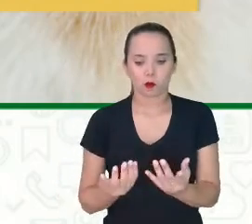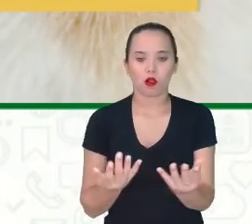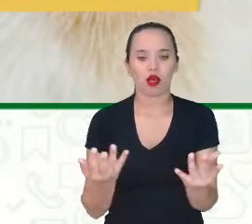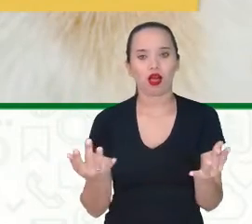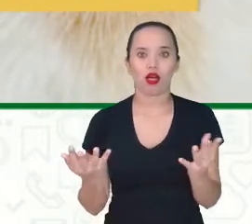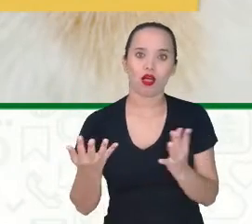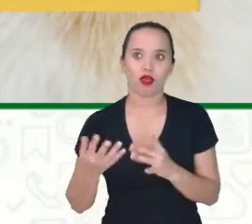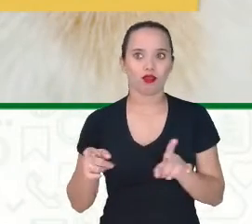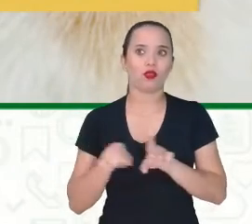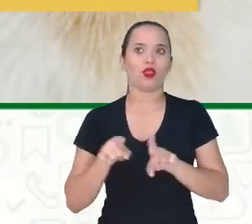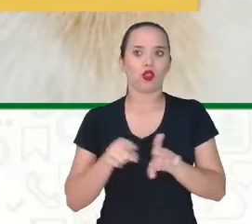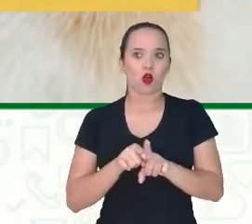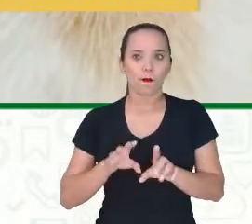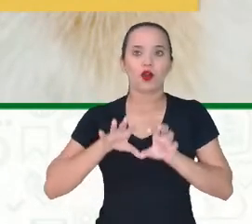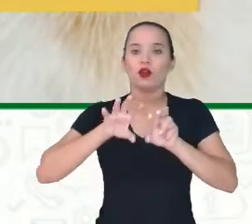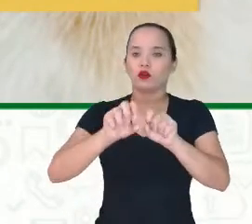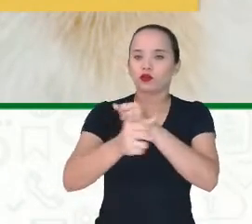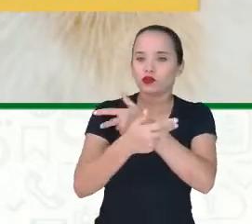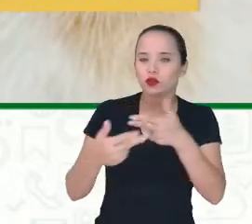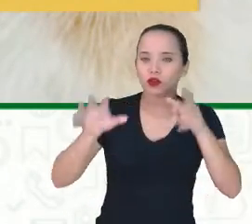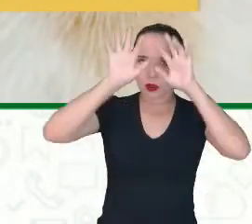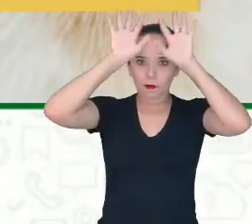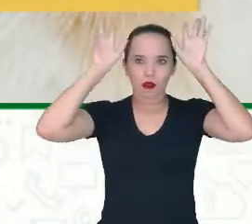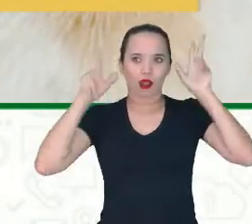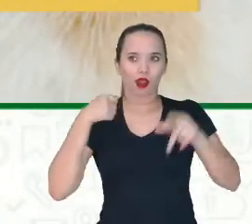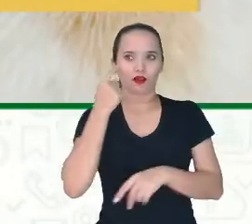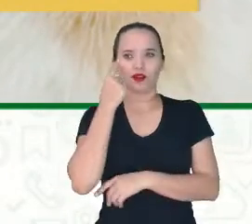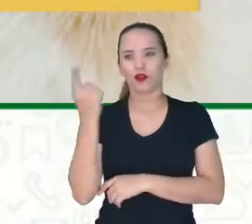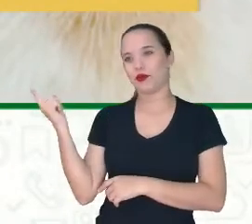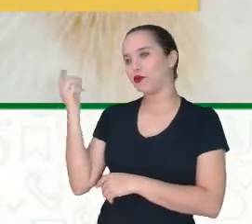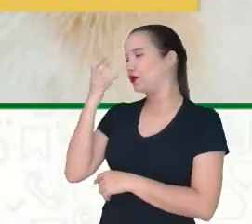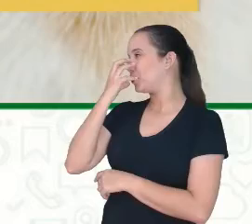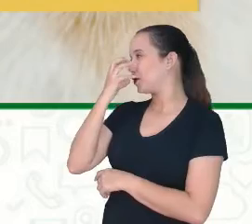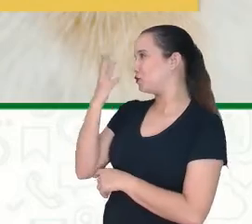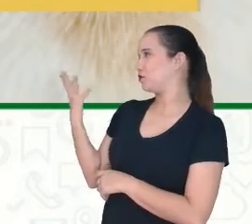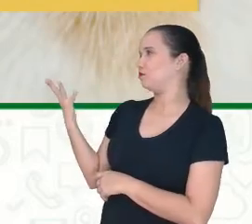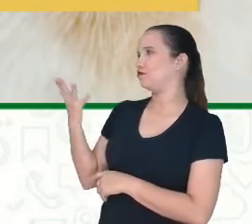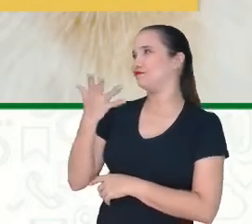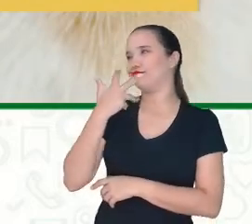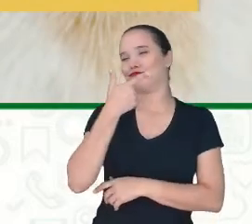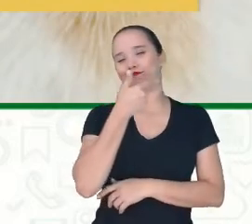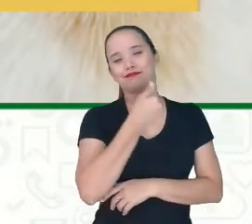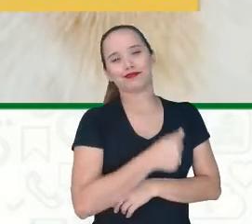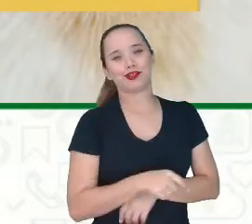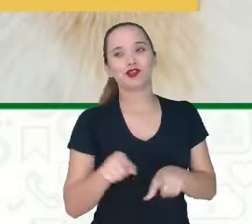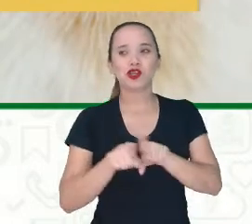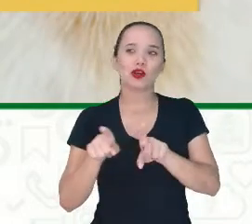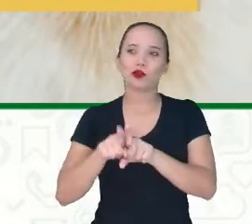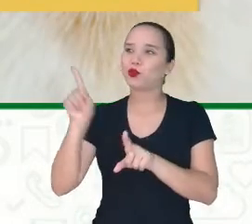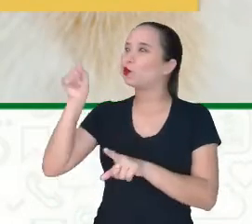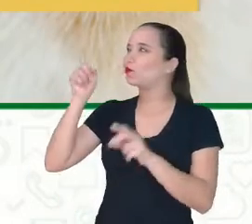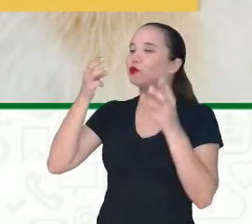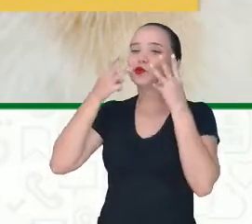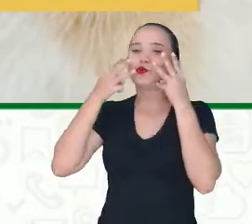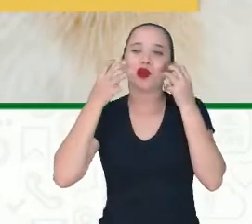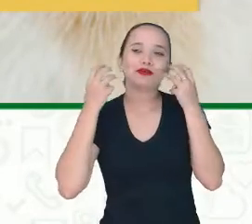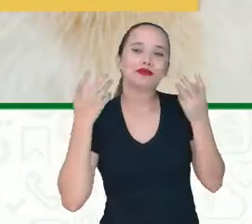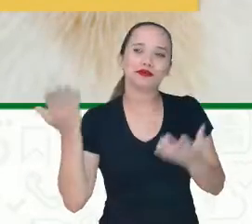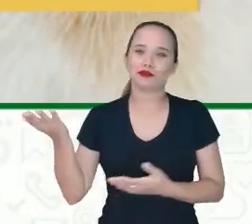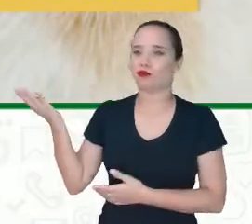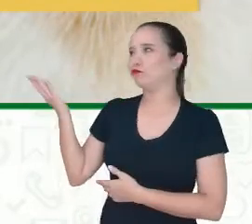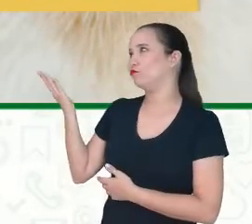Os animais Domésticos Olha o cachorrinho Que coisa linda Professora Olha o gatinho Ali Menino